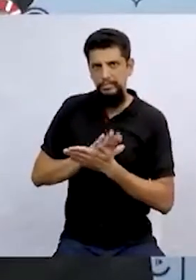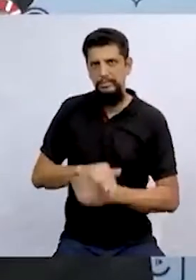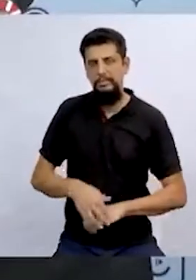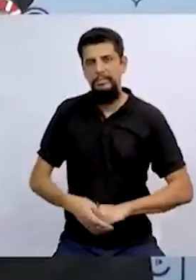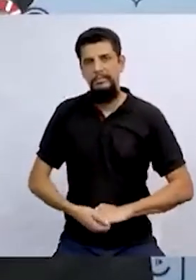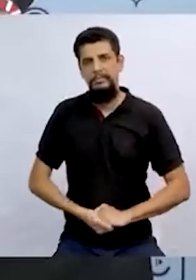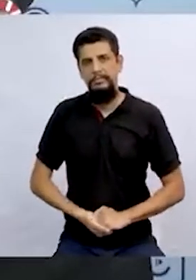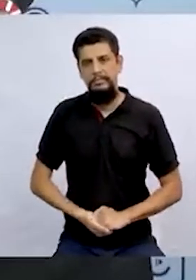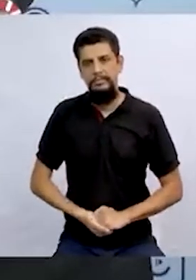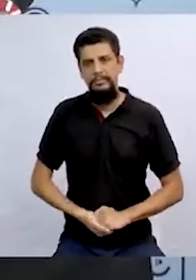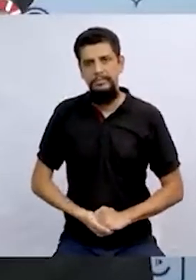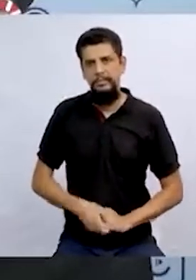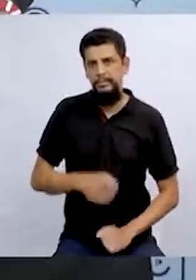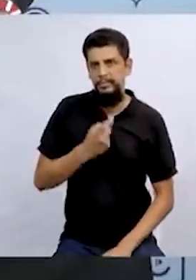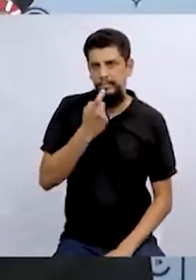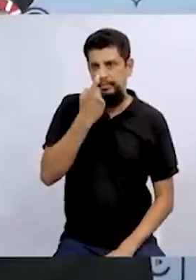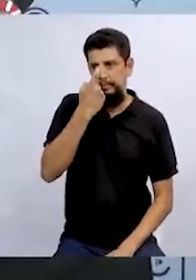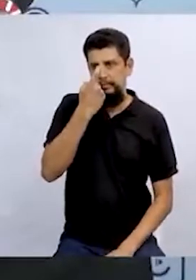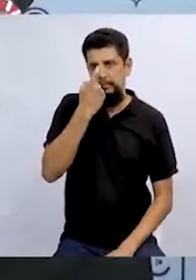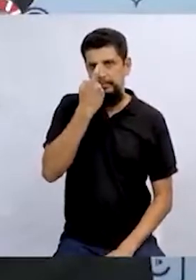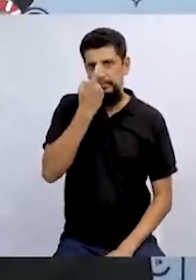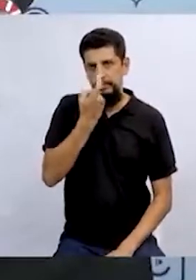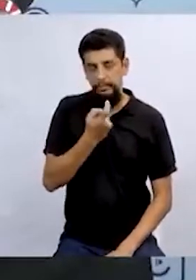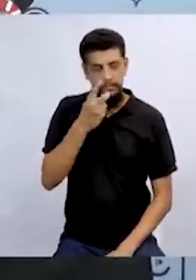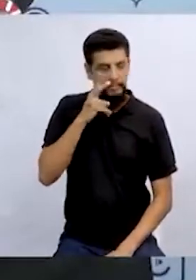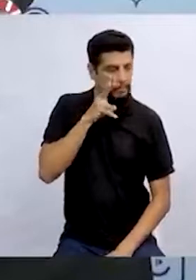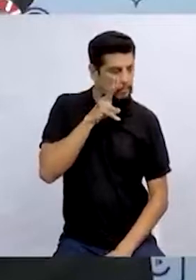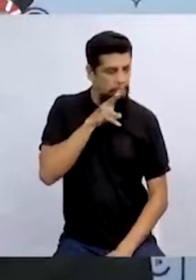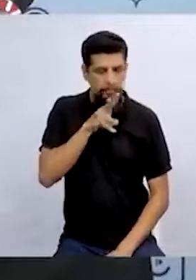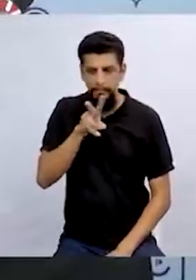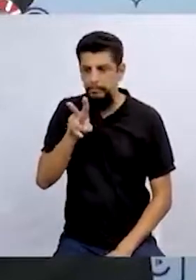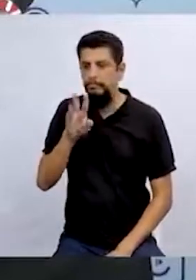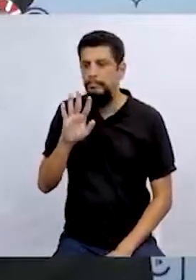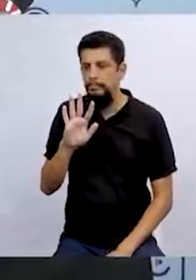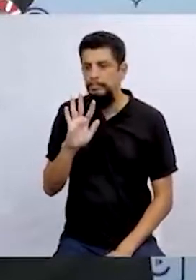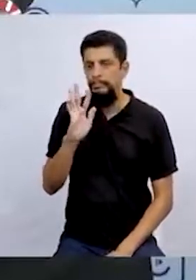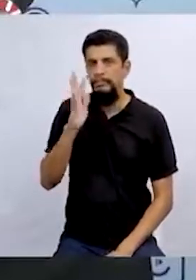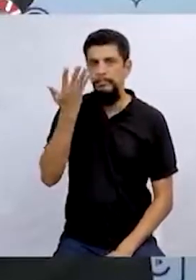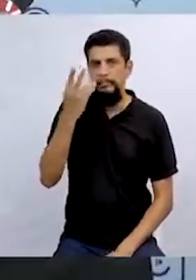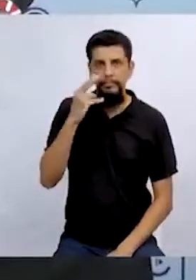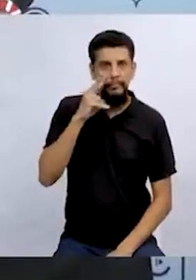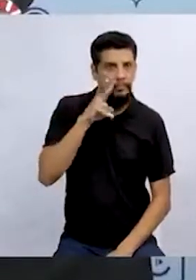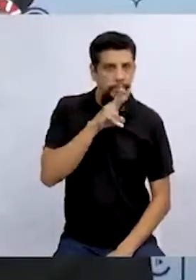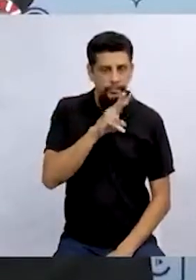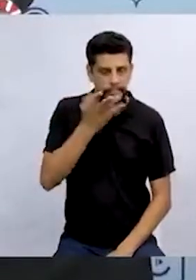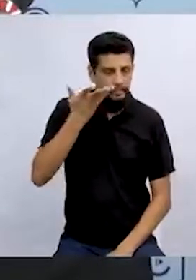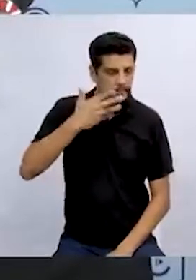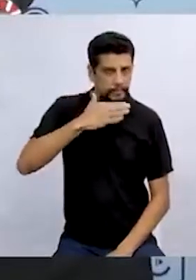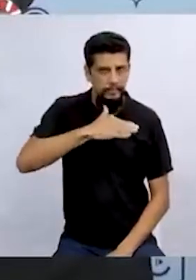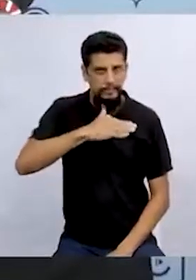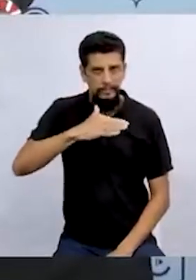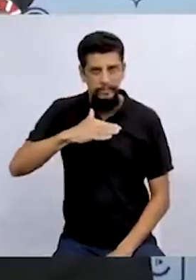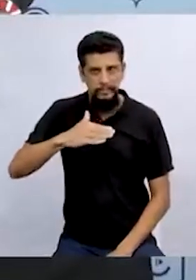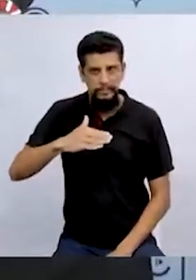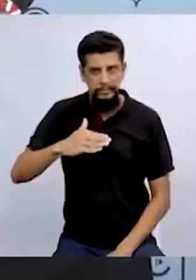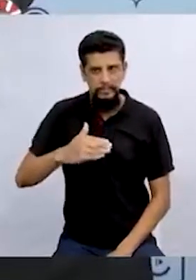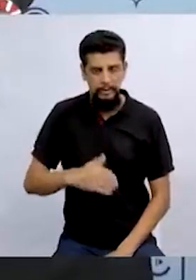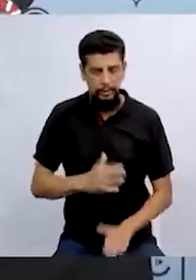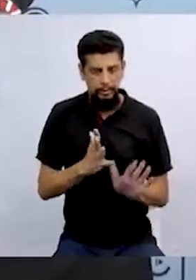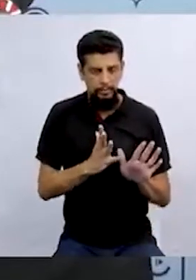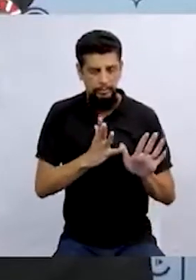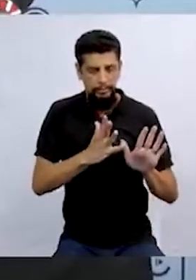Quando a bruxa virou-se para olhar o que era, viu as crianças todas